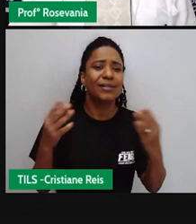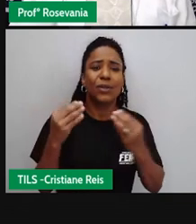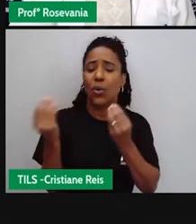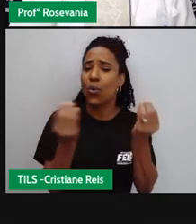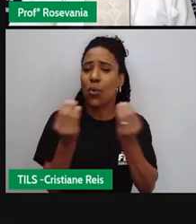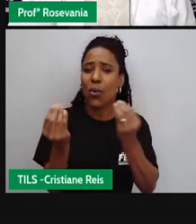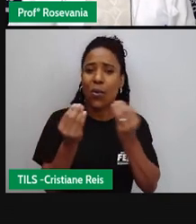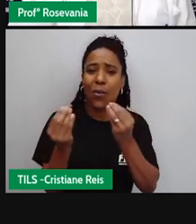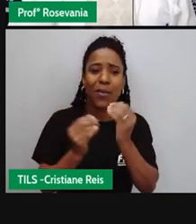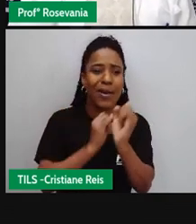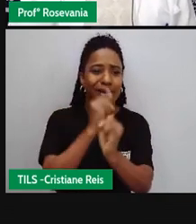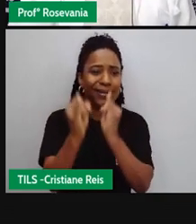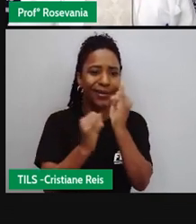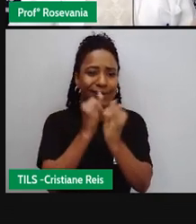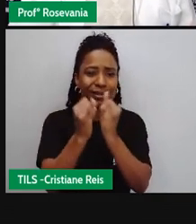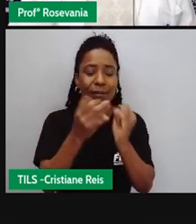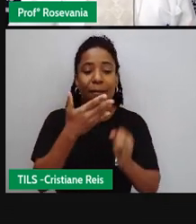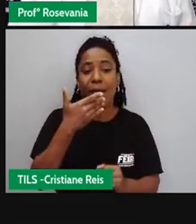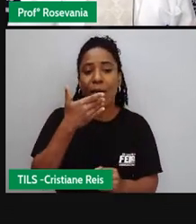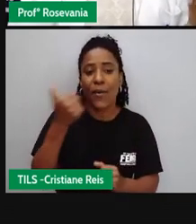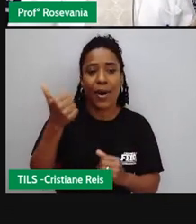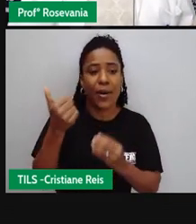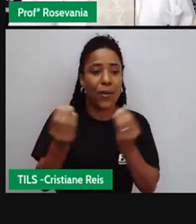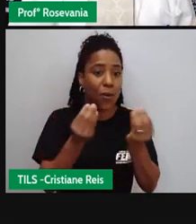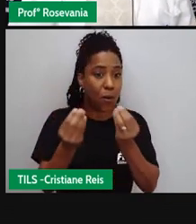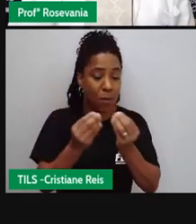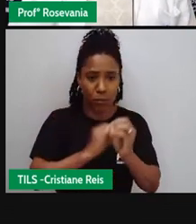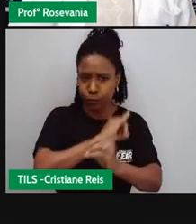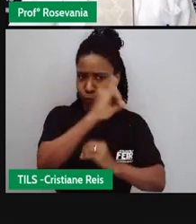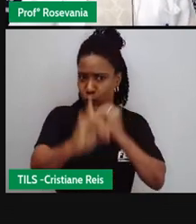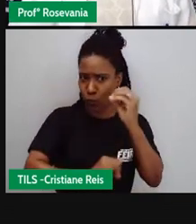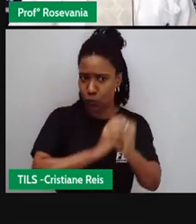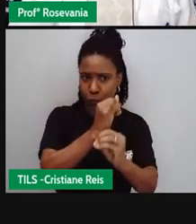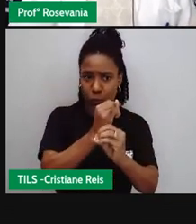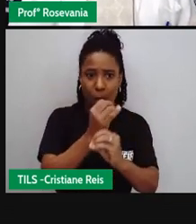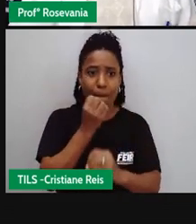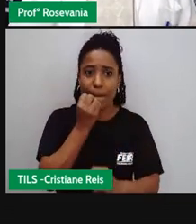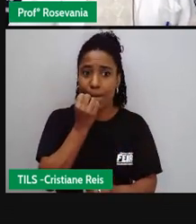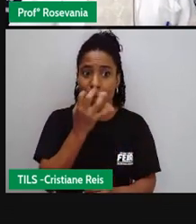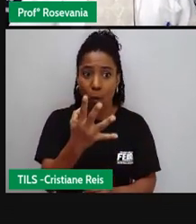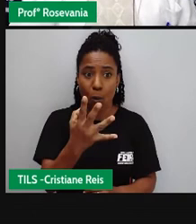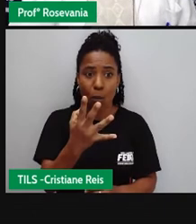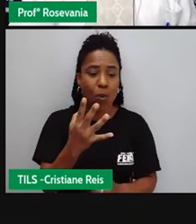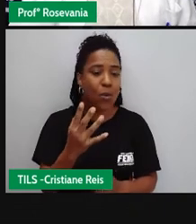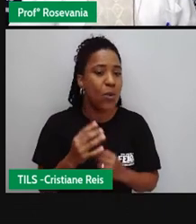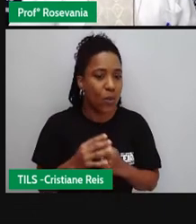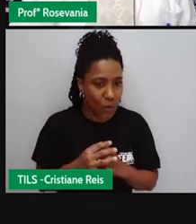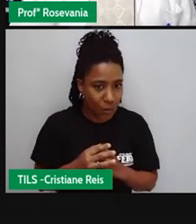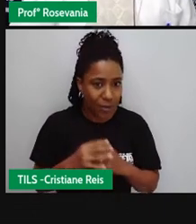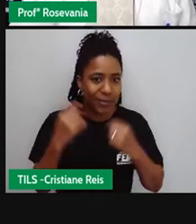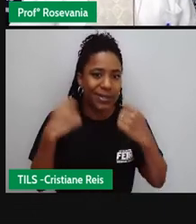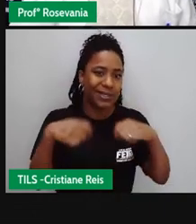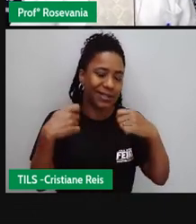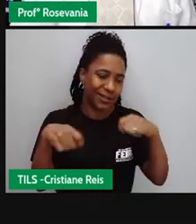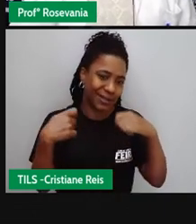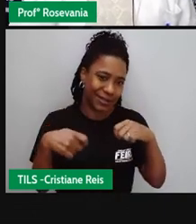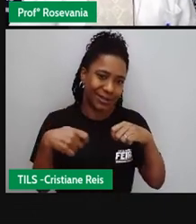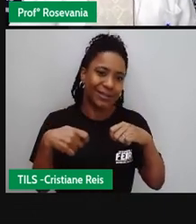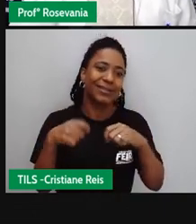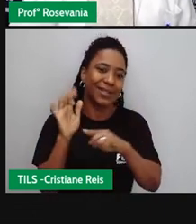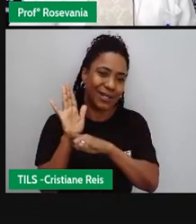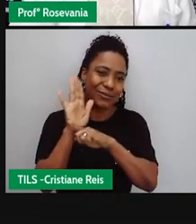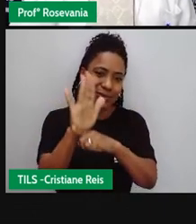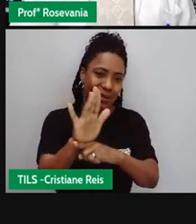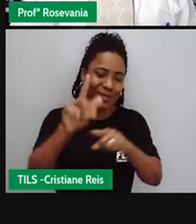de comunicação e essa infraestrutura das redes de comunicação então pra que ela ocorra de forma satis só pode essa